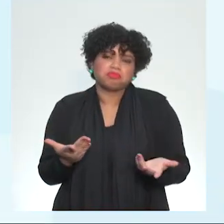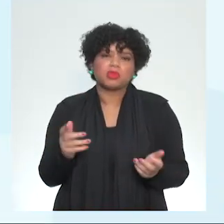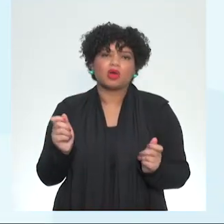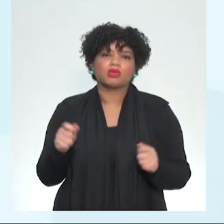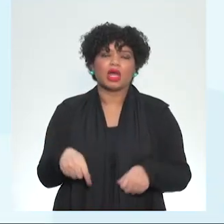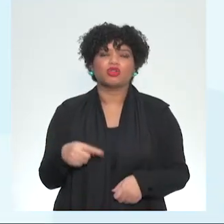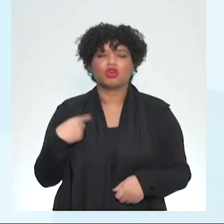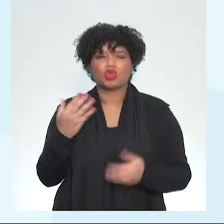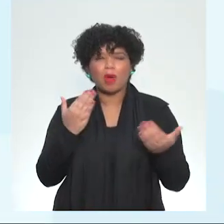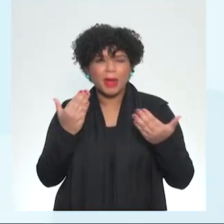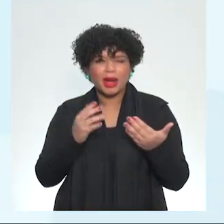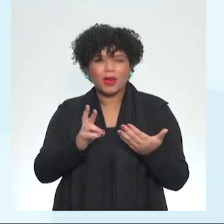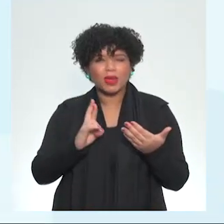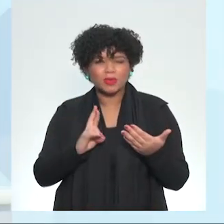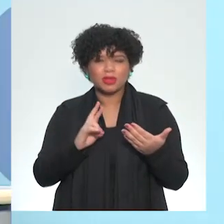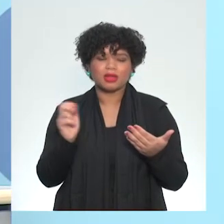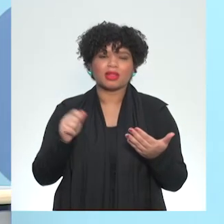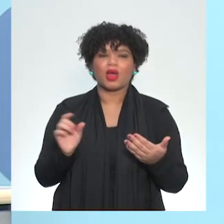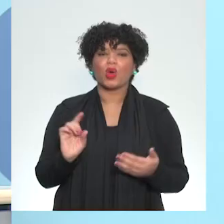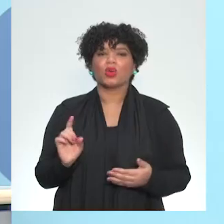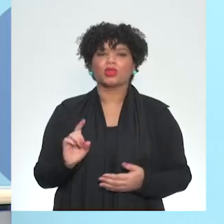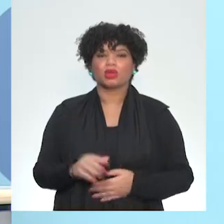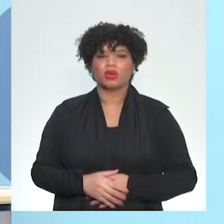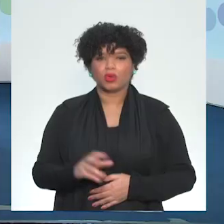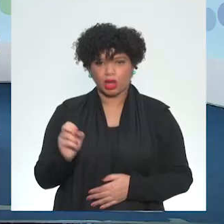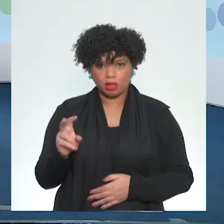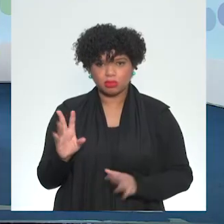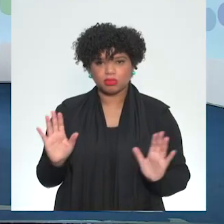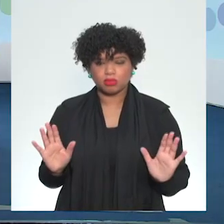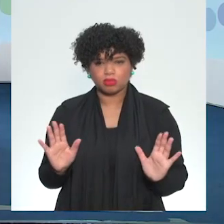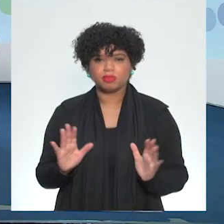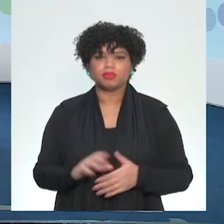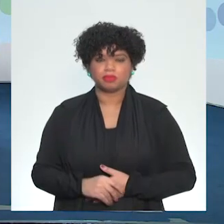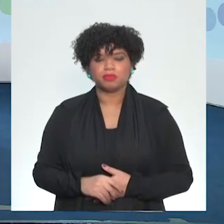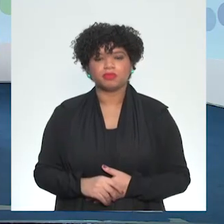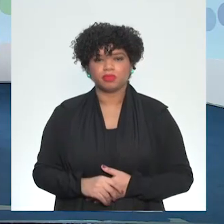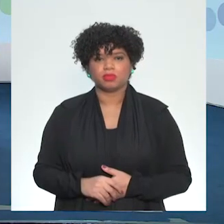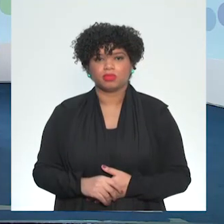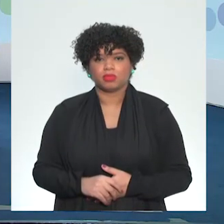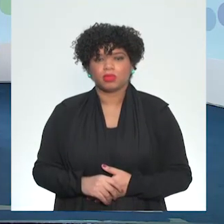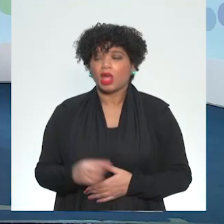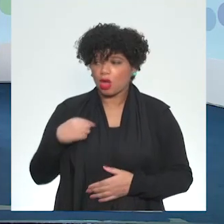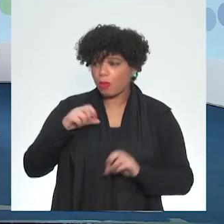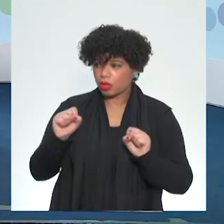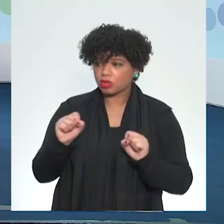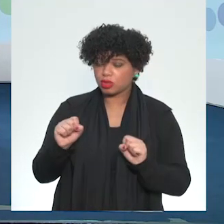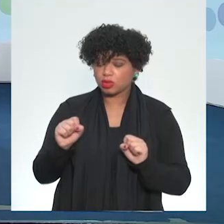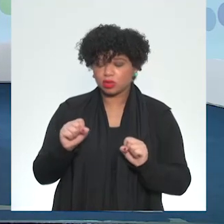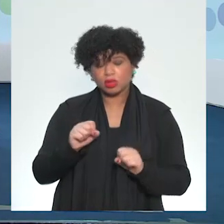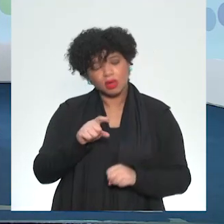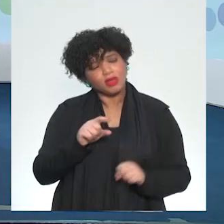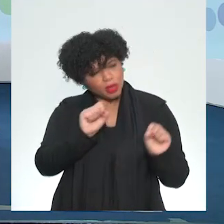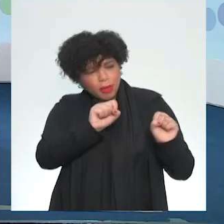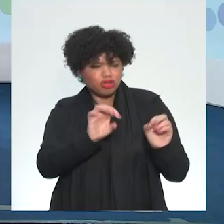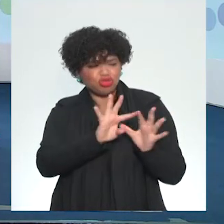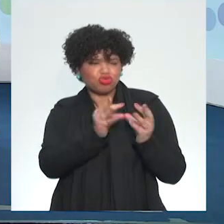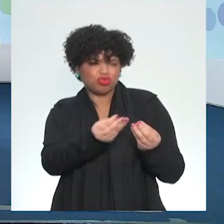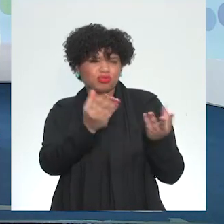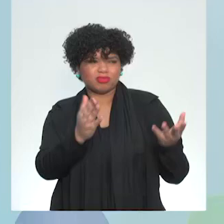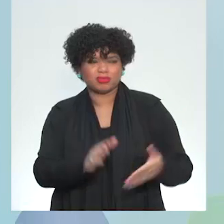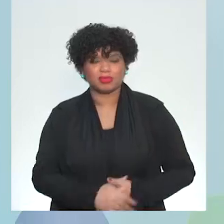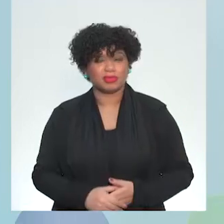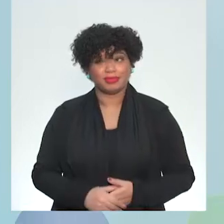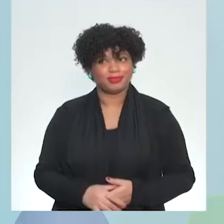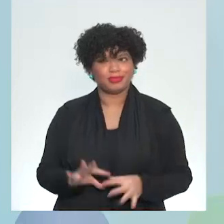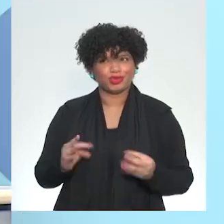Você pode dirigir ou você não pode dirigir. Sim, né? É, eu posso. Você pode. Você pode tudo. Nem